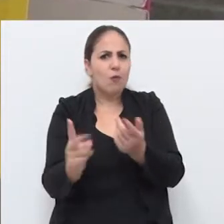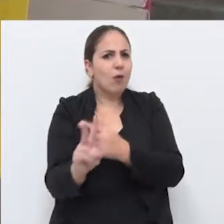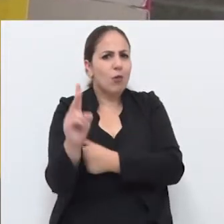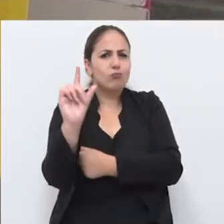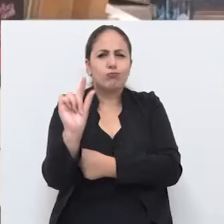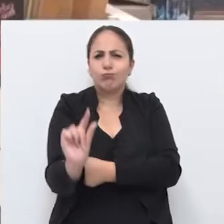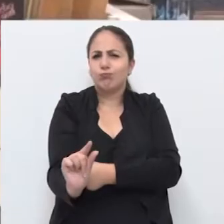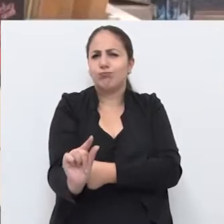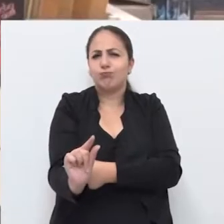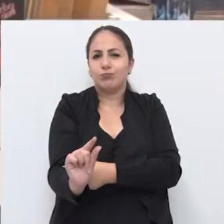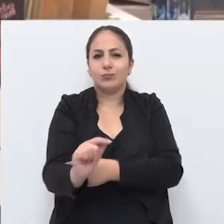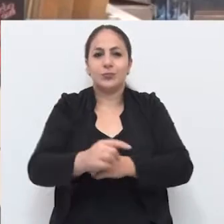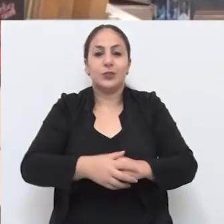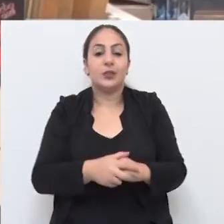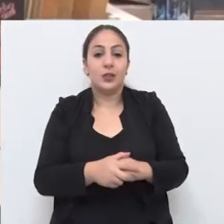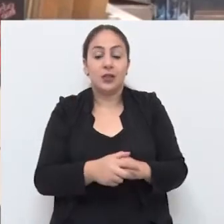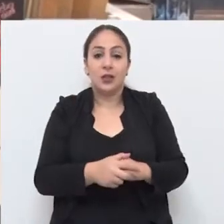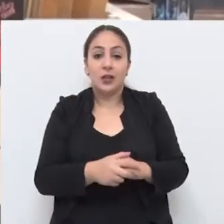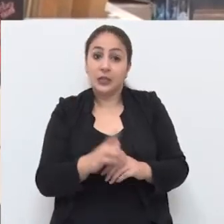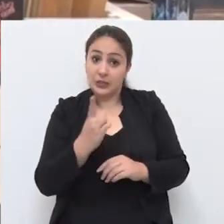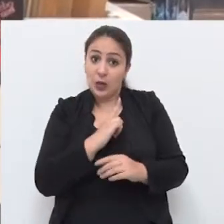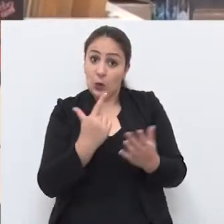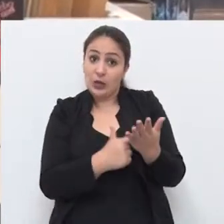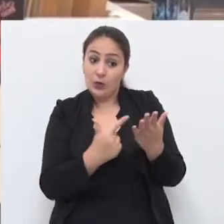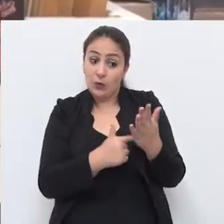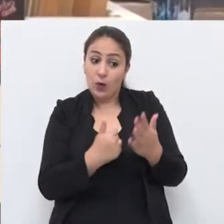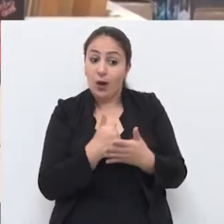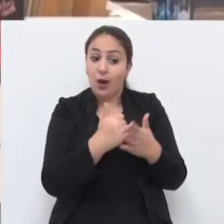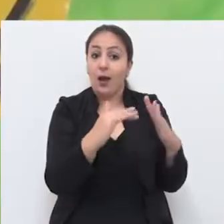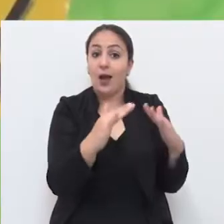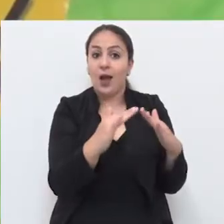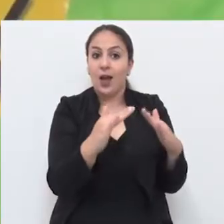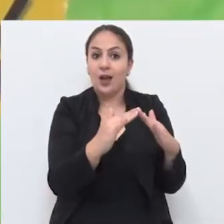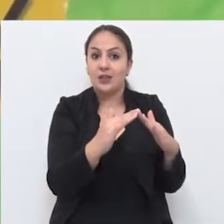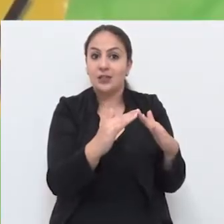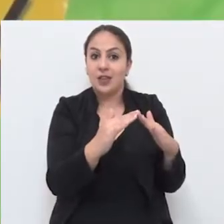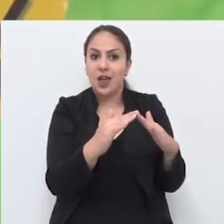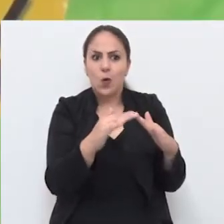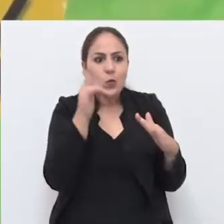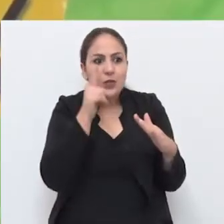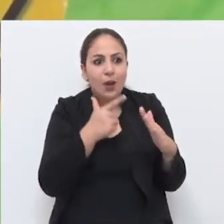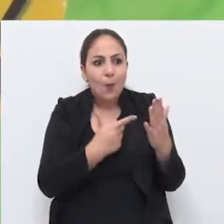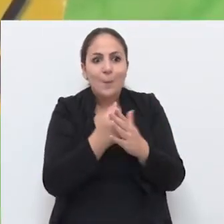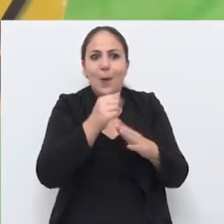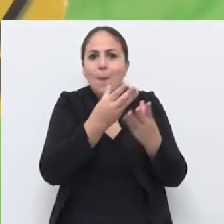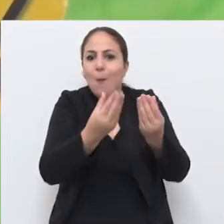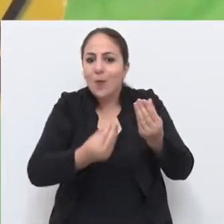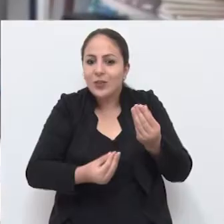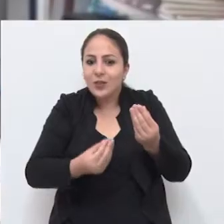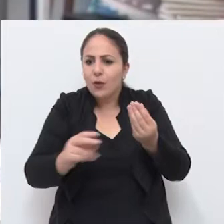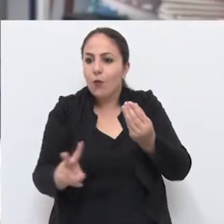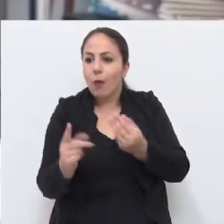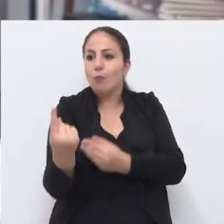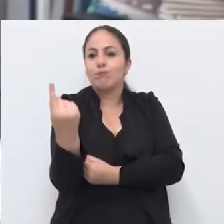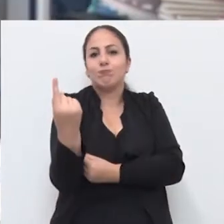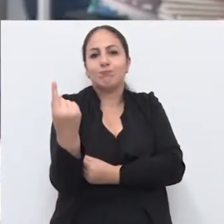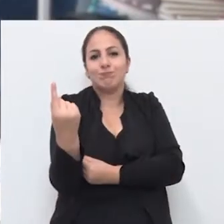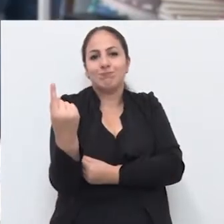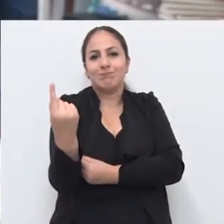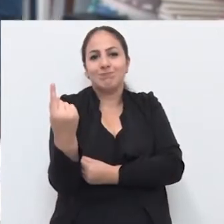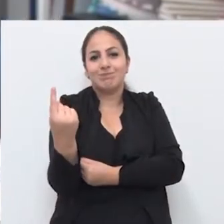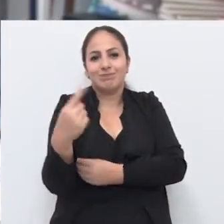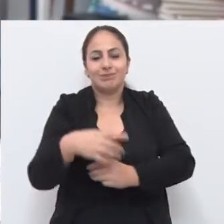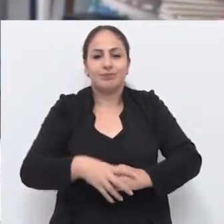camarada. afinal, melhor do que levar um livro para casa é levar vários pelo preço de um. A gente está com